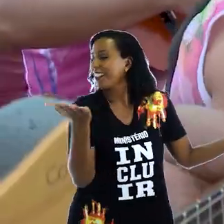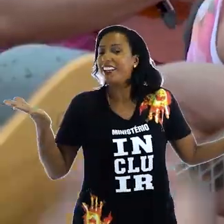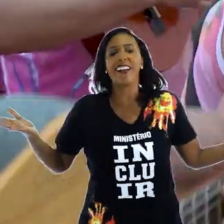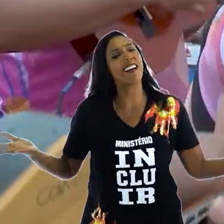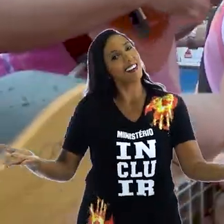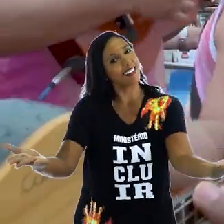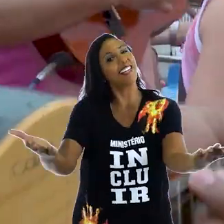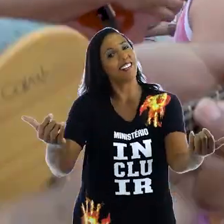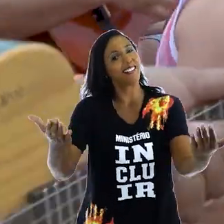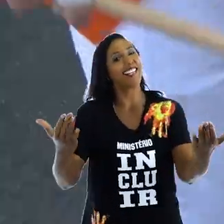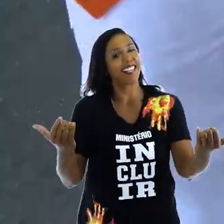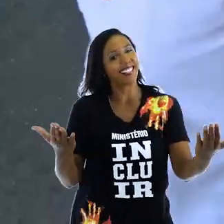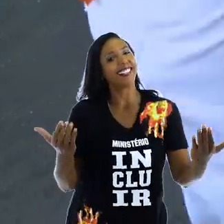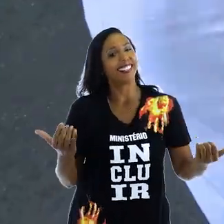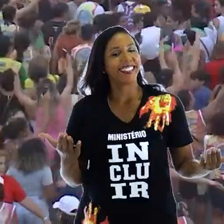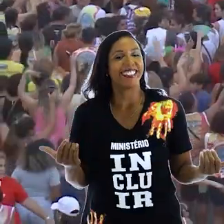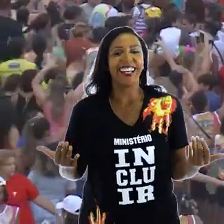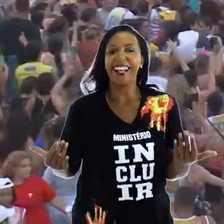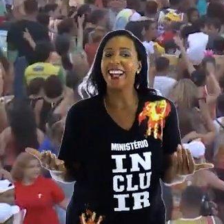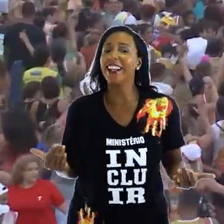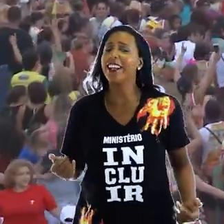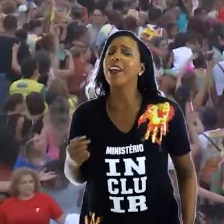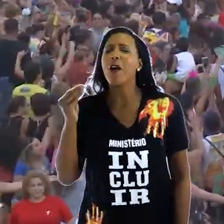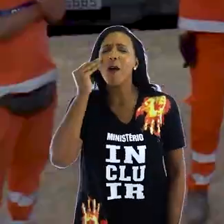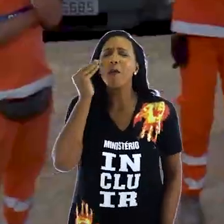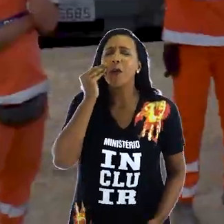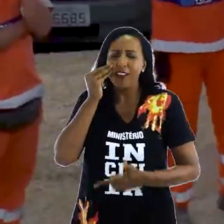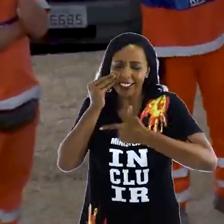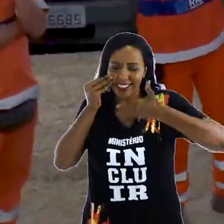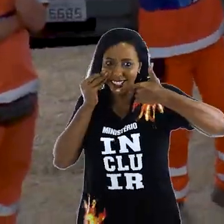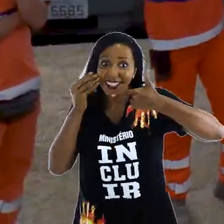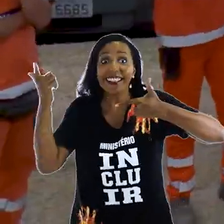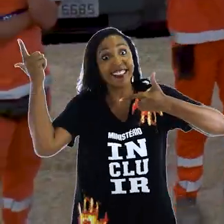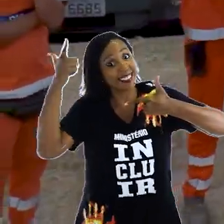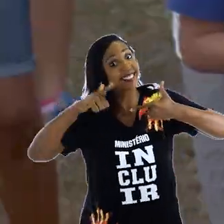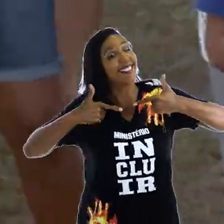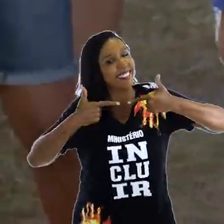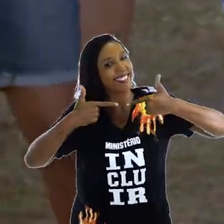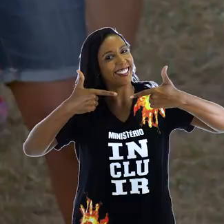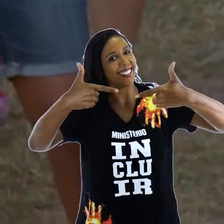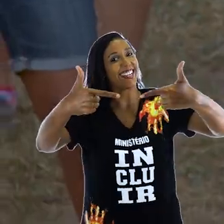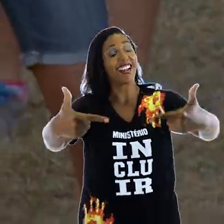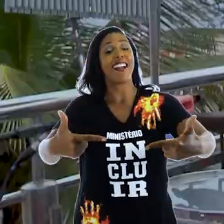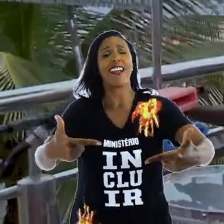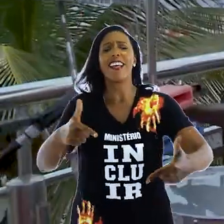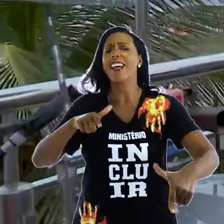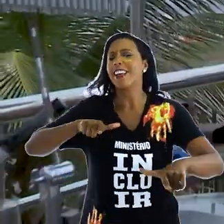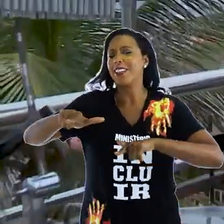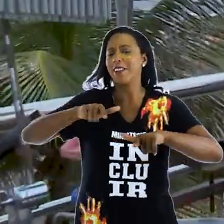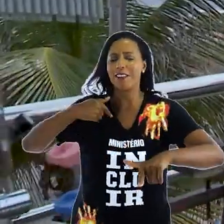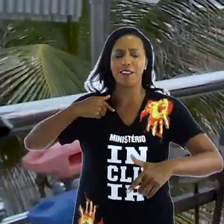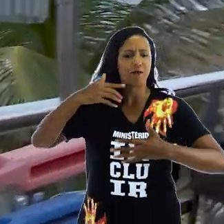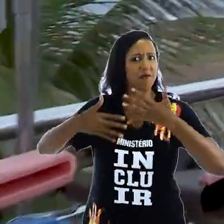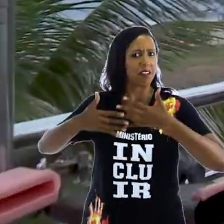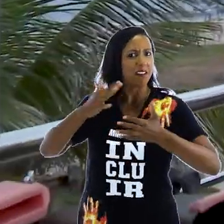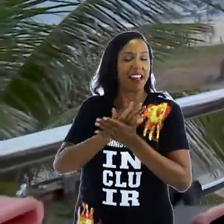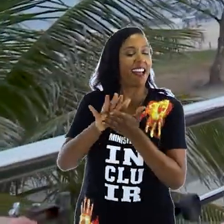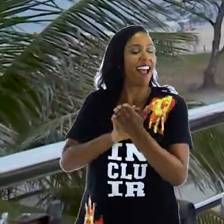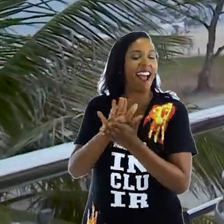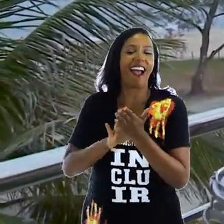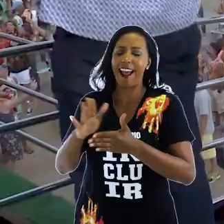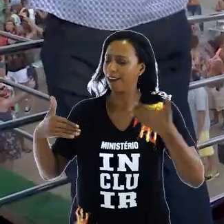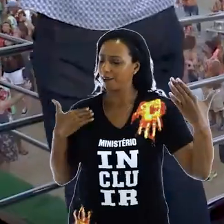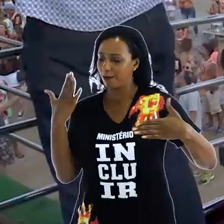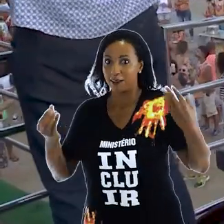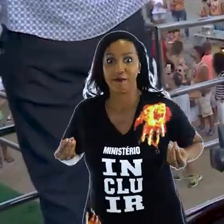abertos estou pra você Me dê uma chance, volte a sorrir Operando eu, ninguém pode